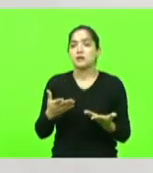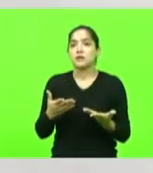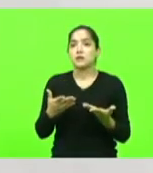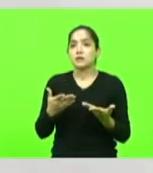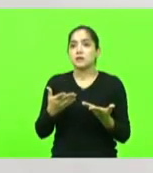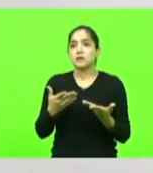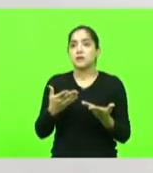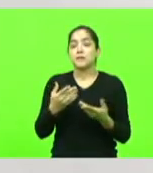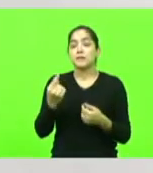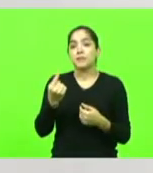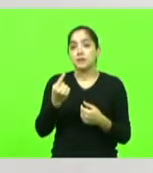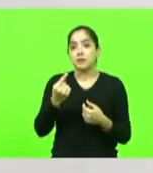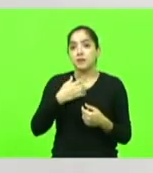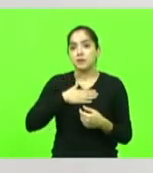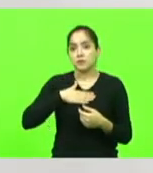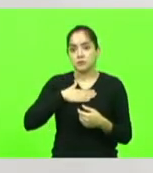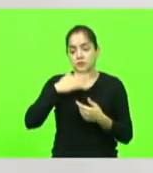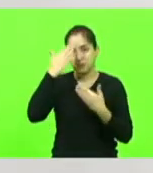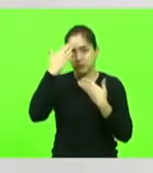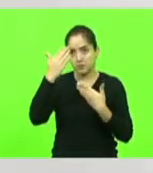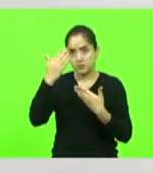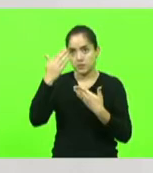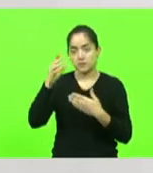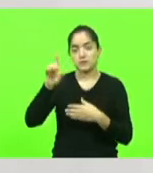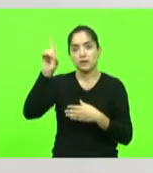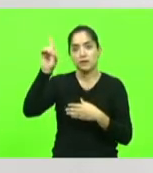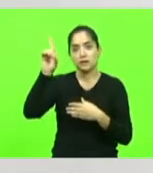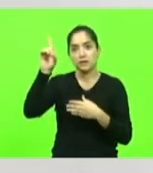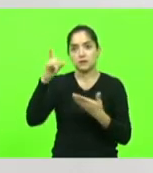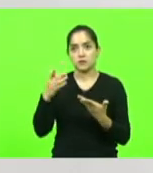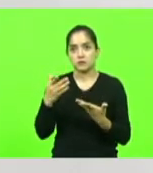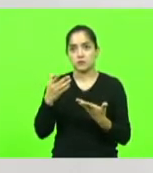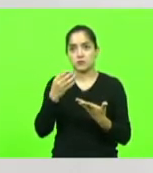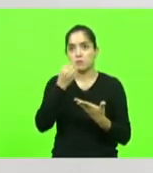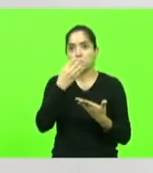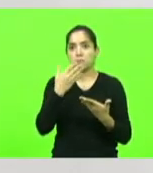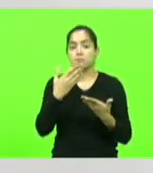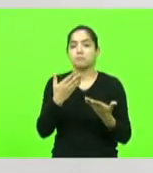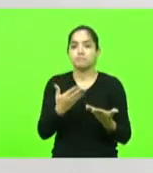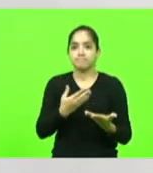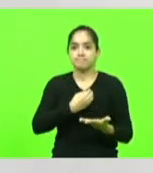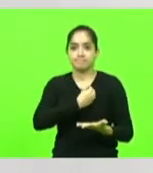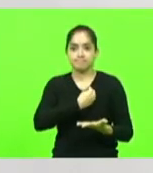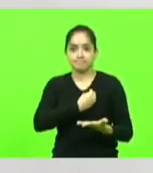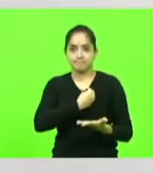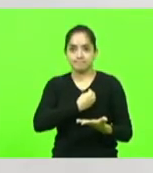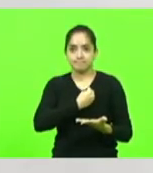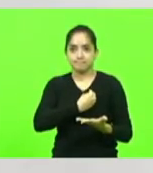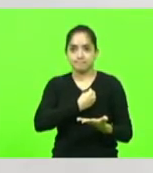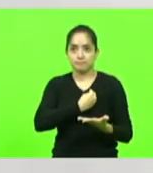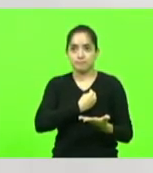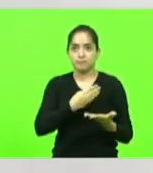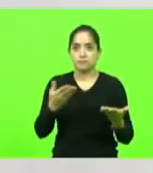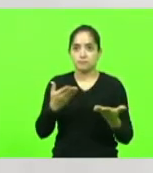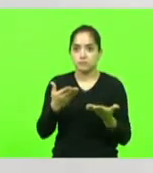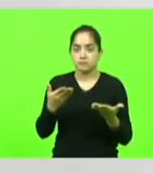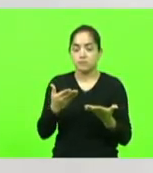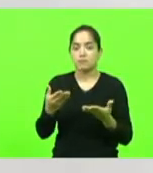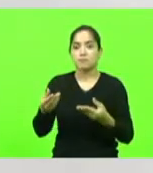Primeiramente, gostaria de agradecer a Deus pelo dom da vida e pela oportunidade de tão nobre missão.